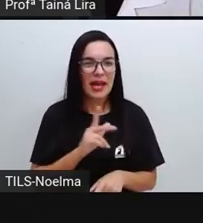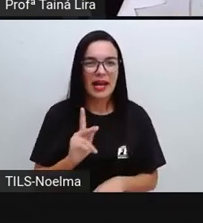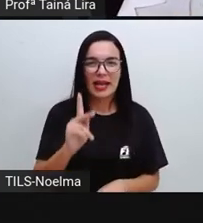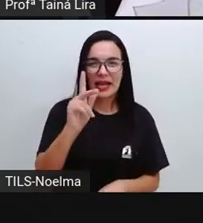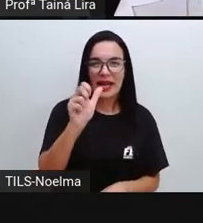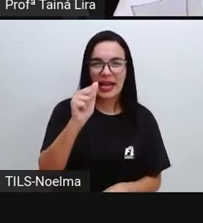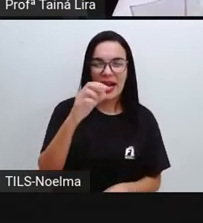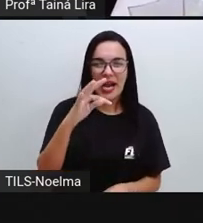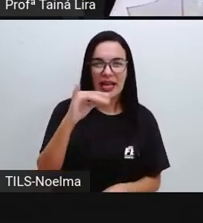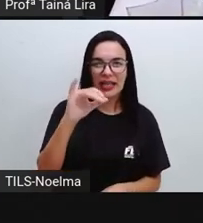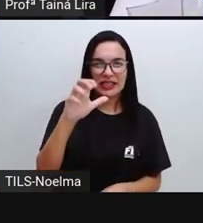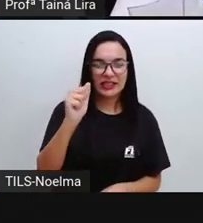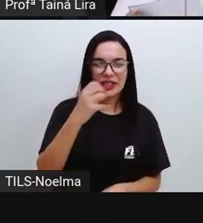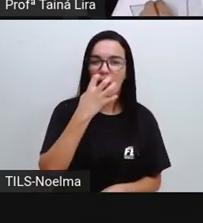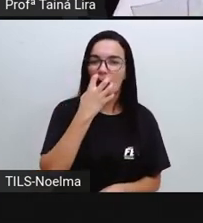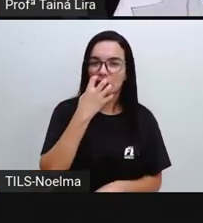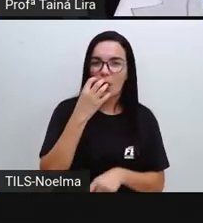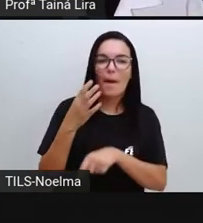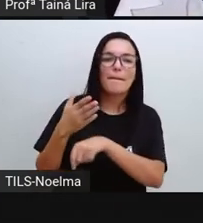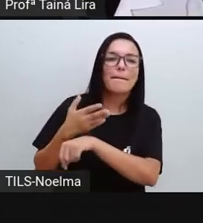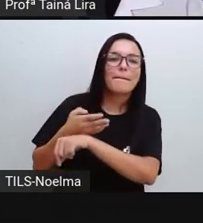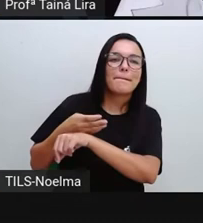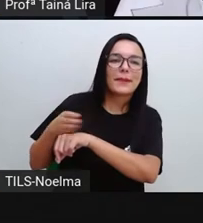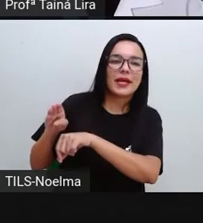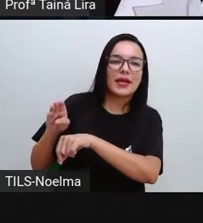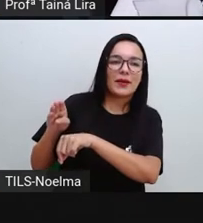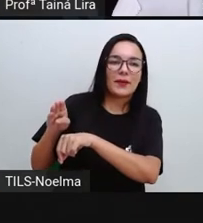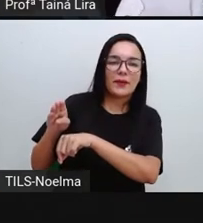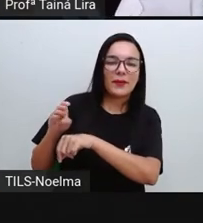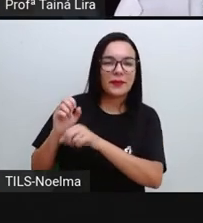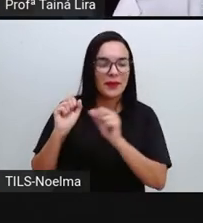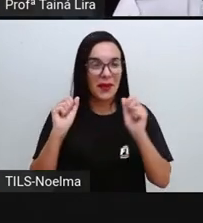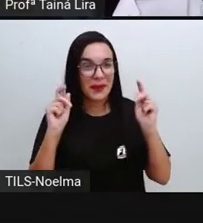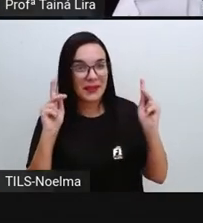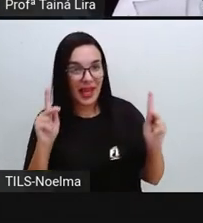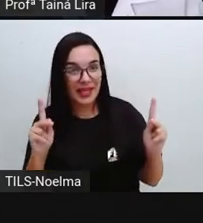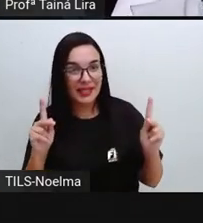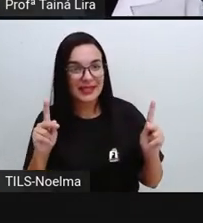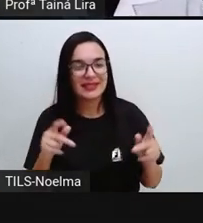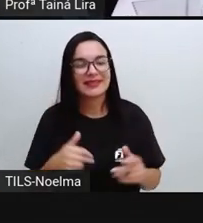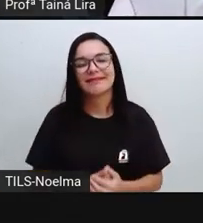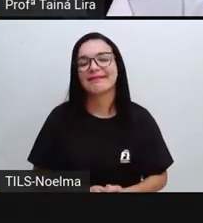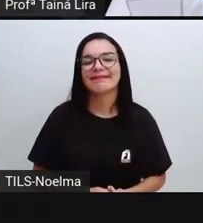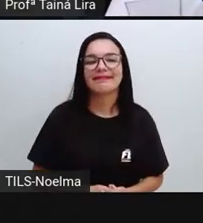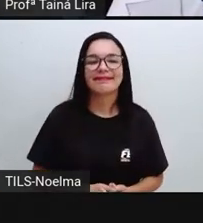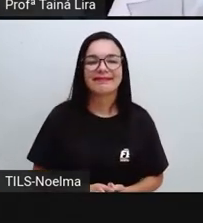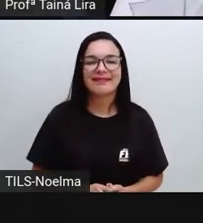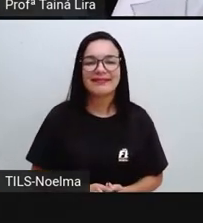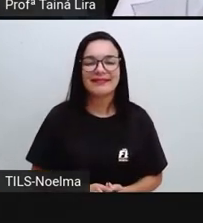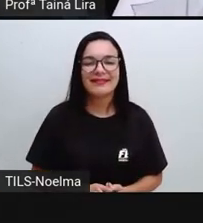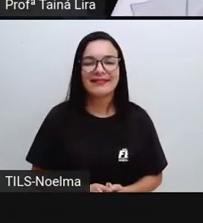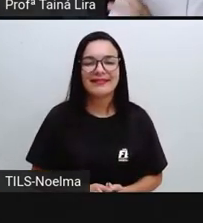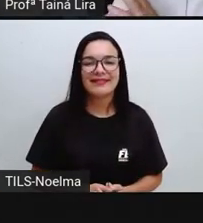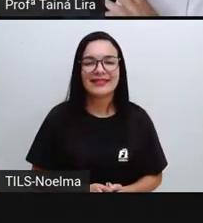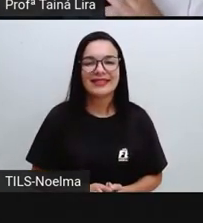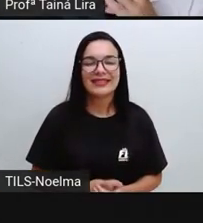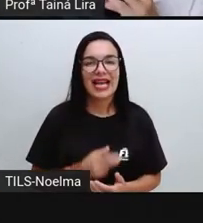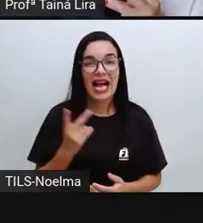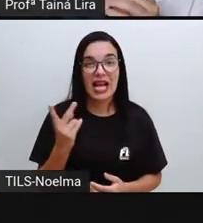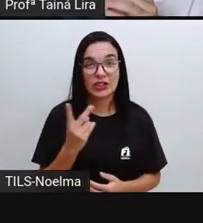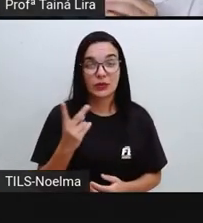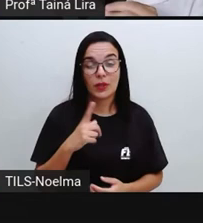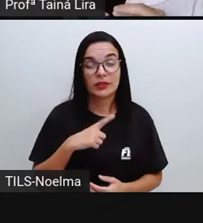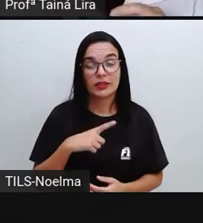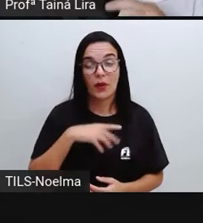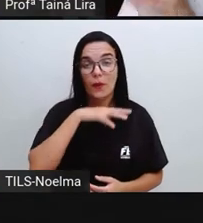Kátia, que tem o cachorro branco, tá? O probleminha falou, né? Que Kátia e Joana têm